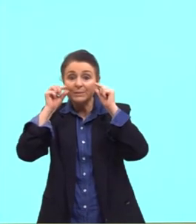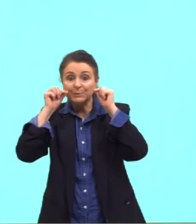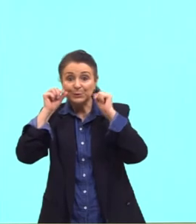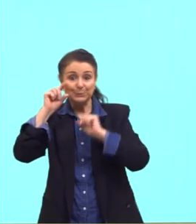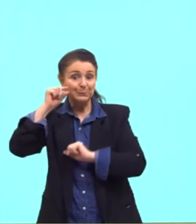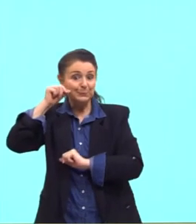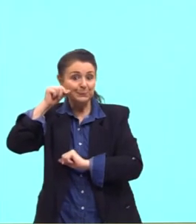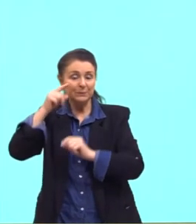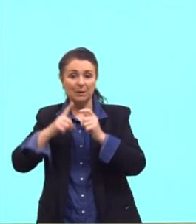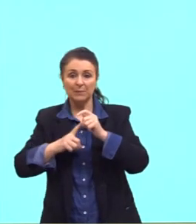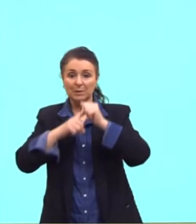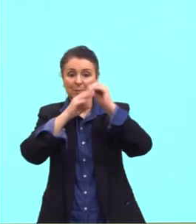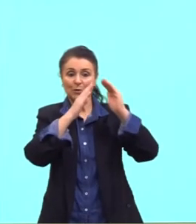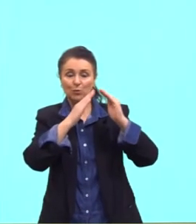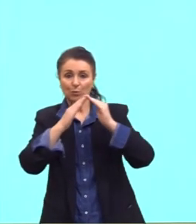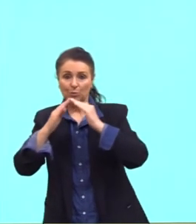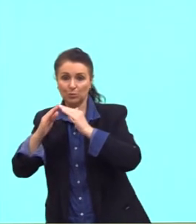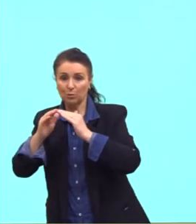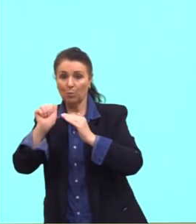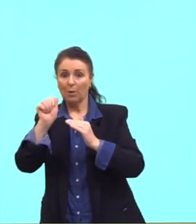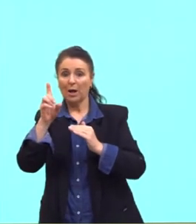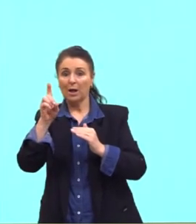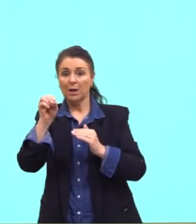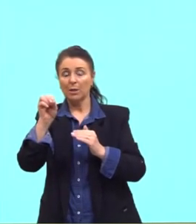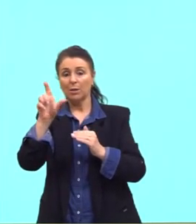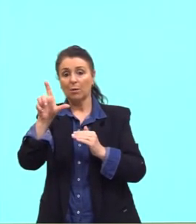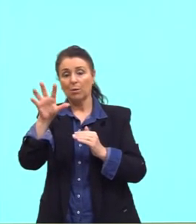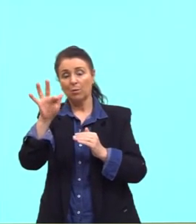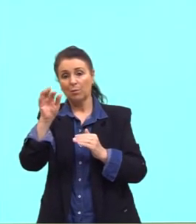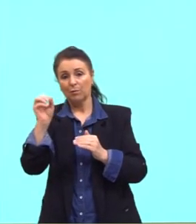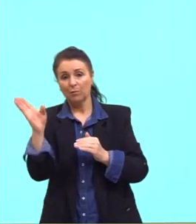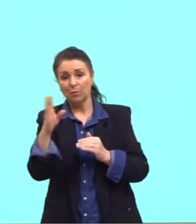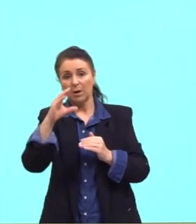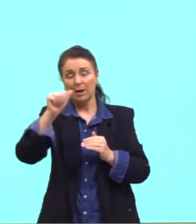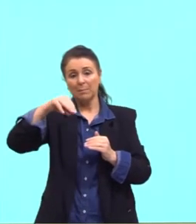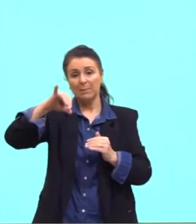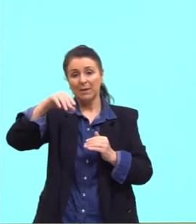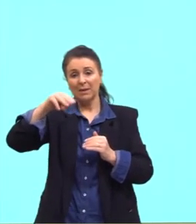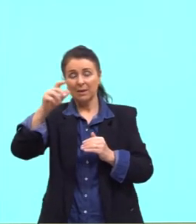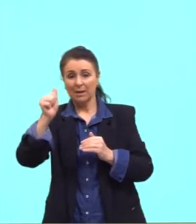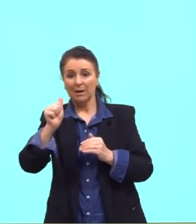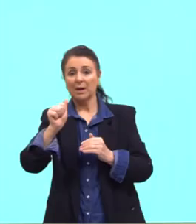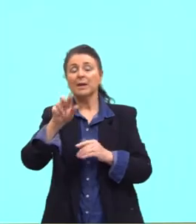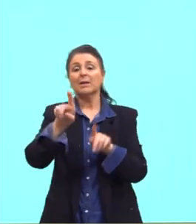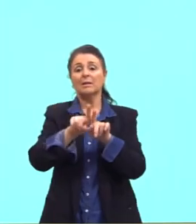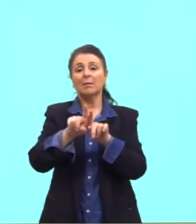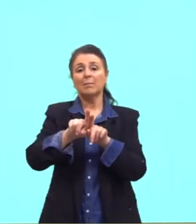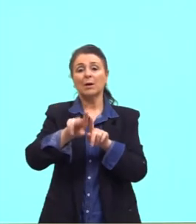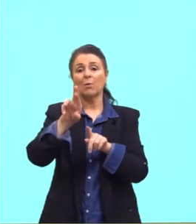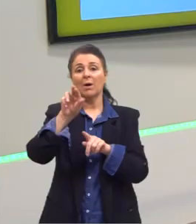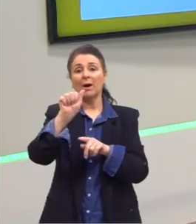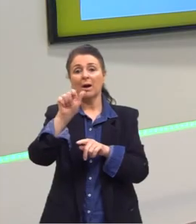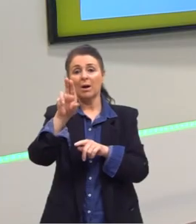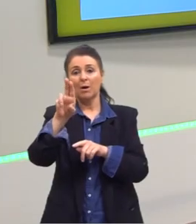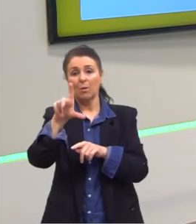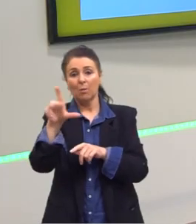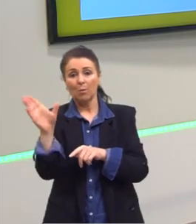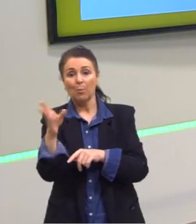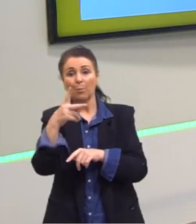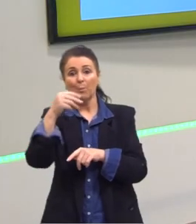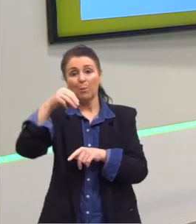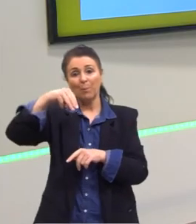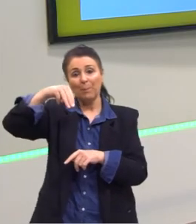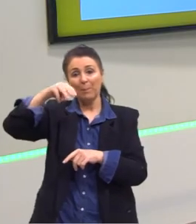principalmente com o Curtiço, a Adolfo Caminha com o Bom Crioulo e o Raul Pompeia com o Ateneu, que fica de dica, caso